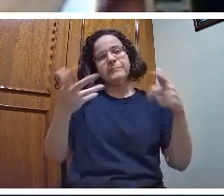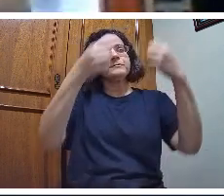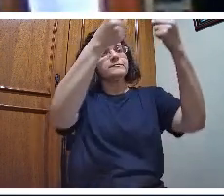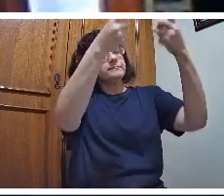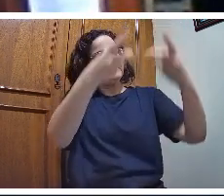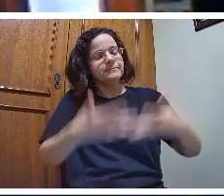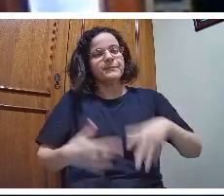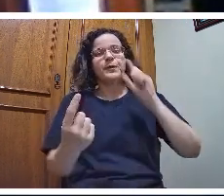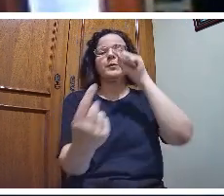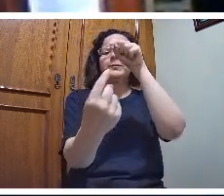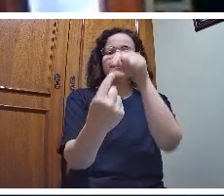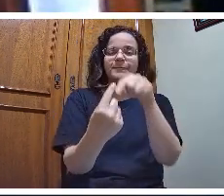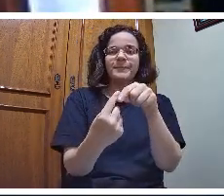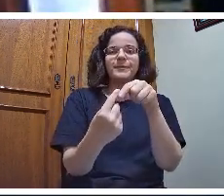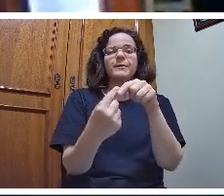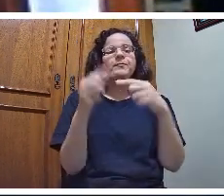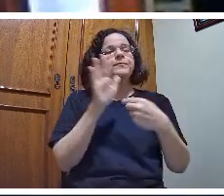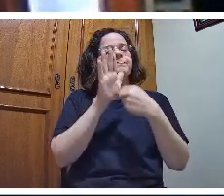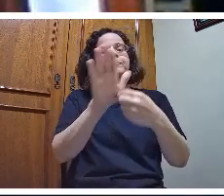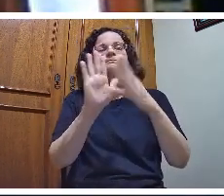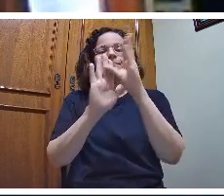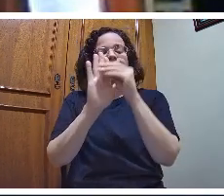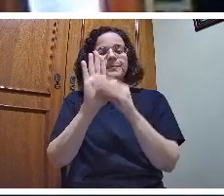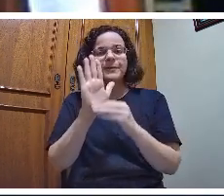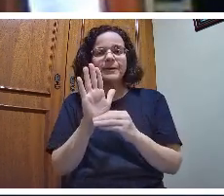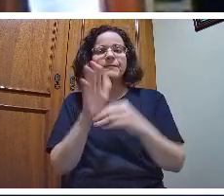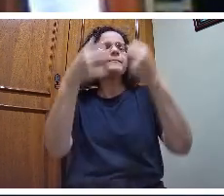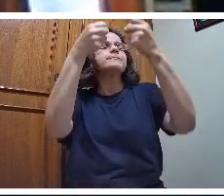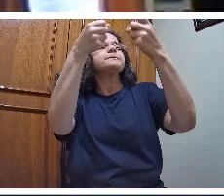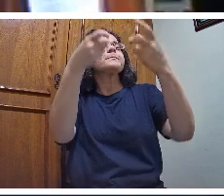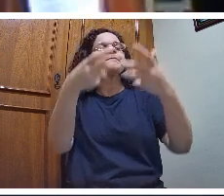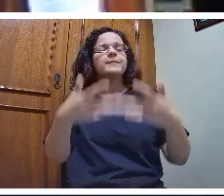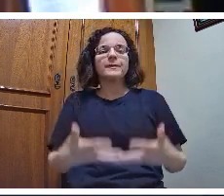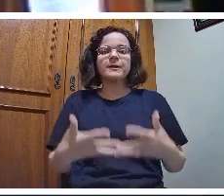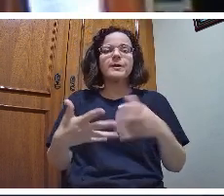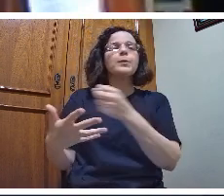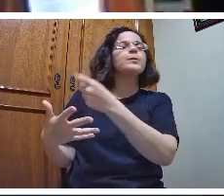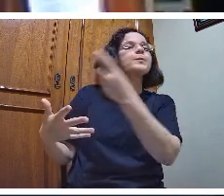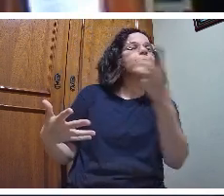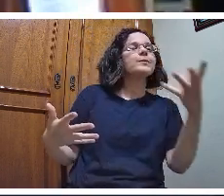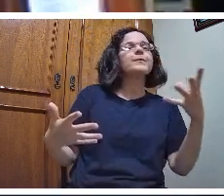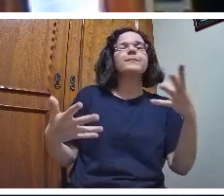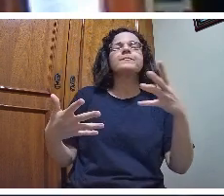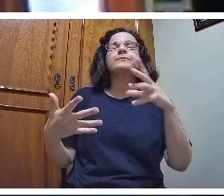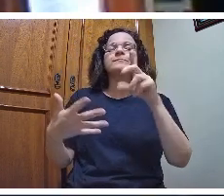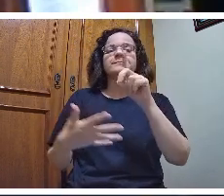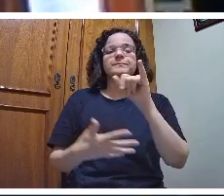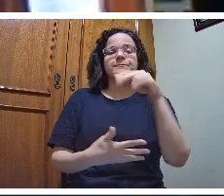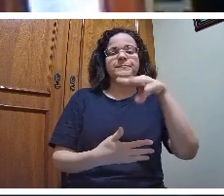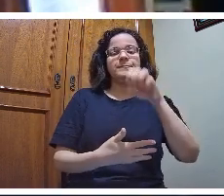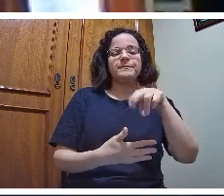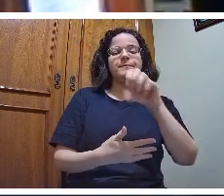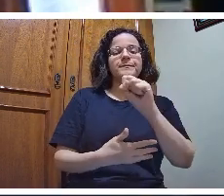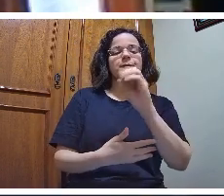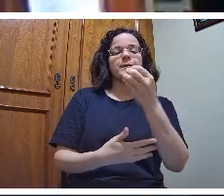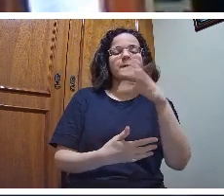você vai mostrar os conteúdos, você vai dizer em quantas dimensões você vai trabalhar, você vai dialogar com os alunos,